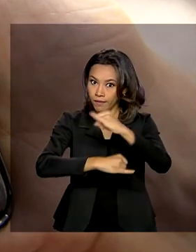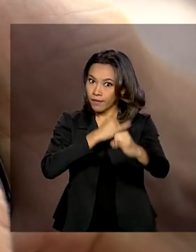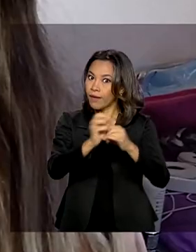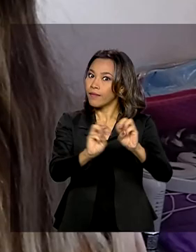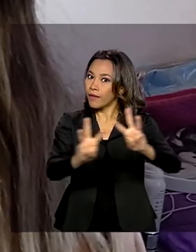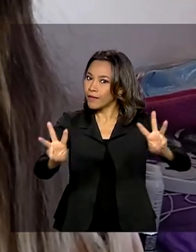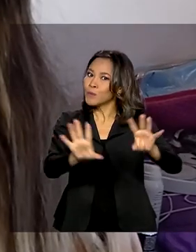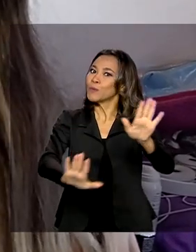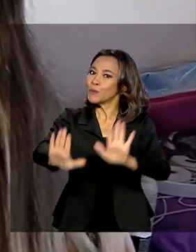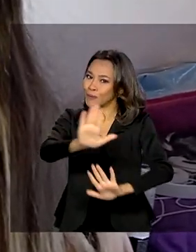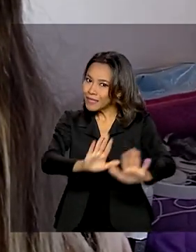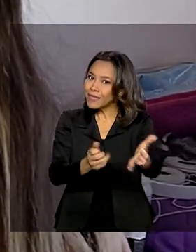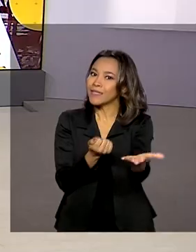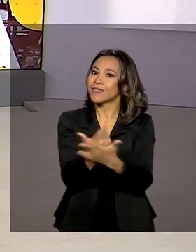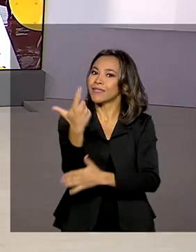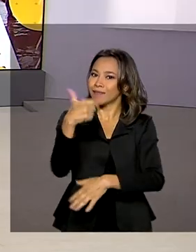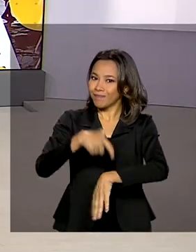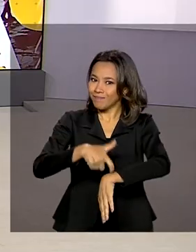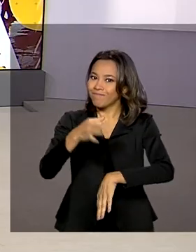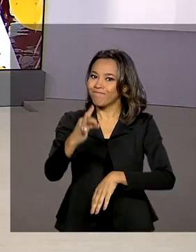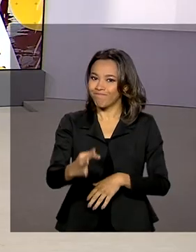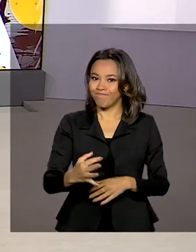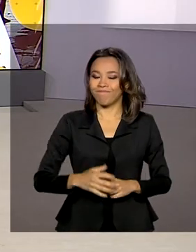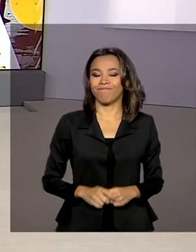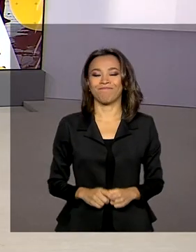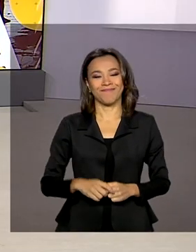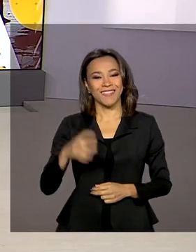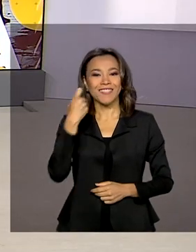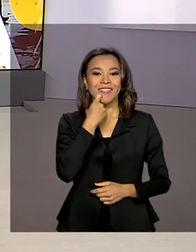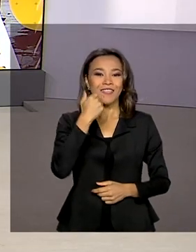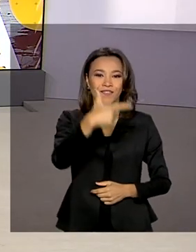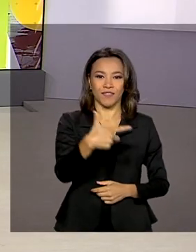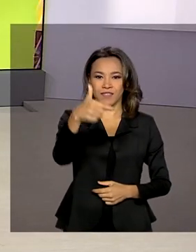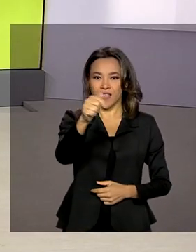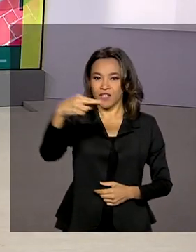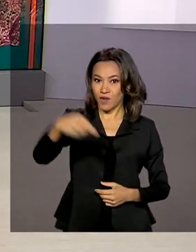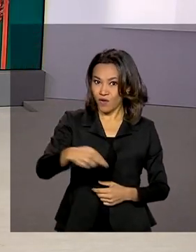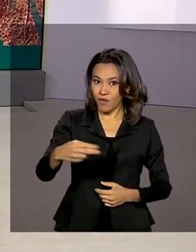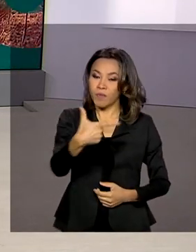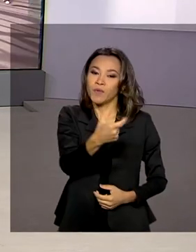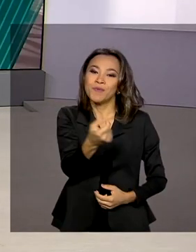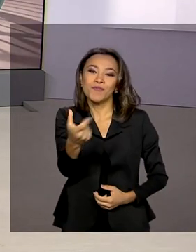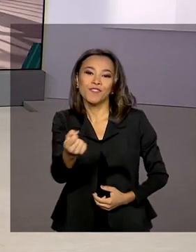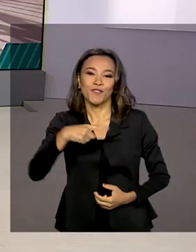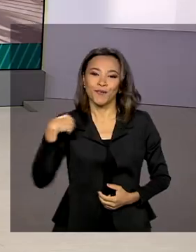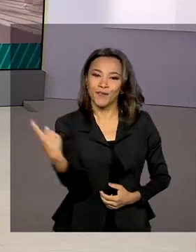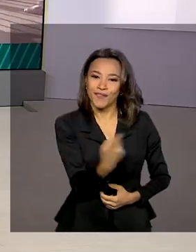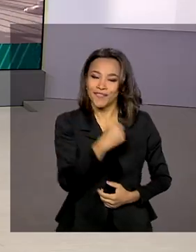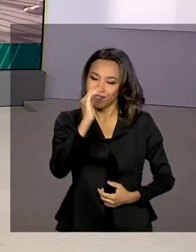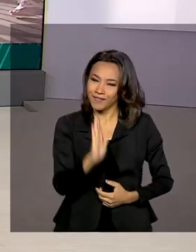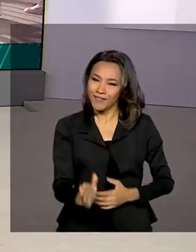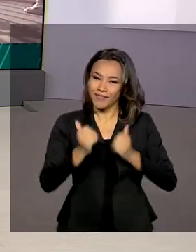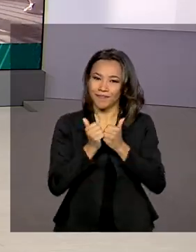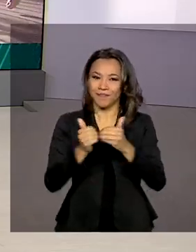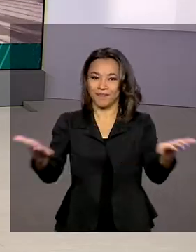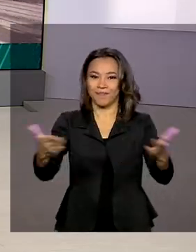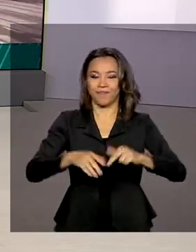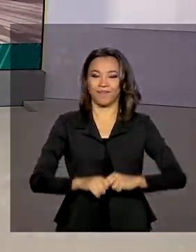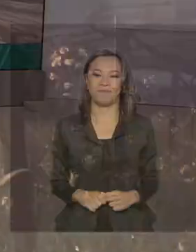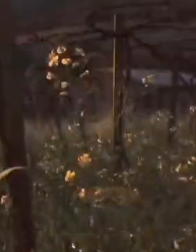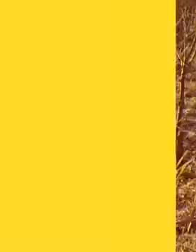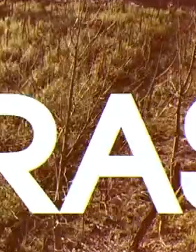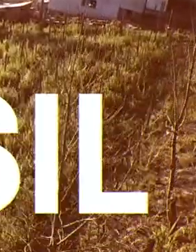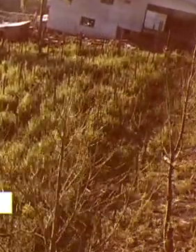cuidados na hora da compra. Sexta-feira, 27 de novembro de 2020, o Brasil em Dia começa agora.